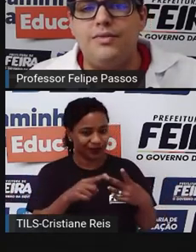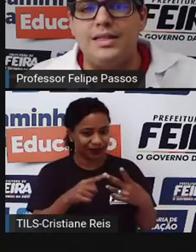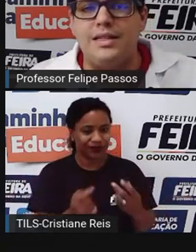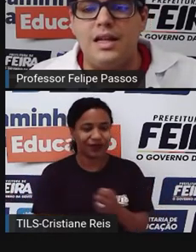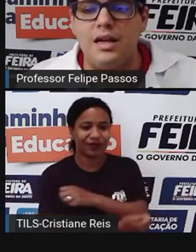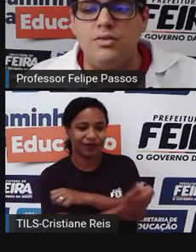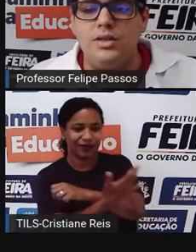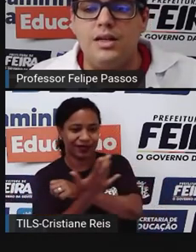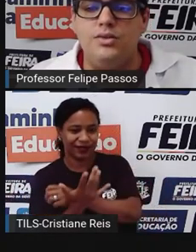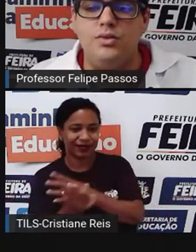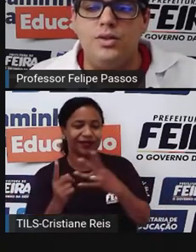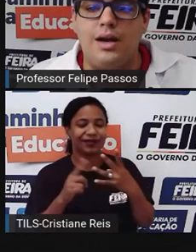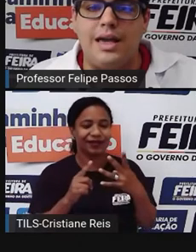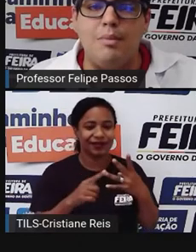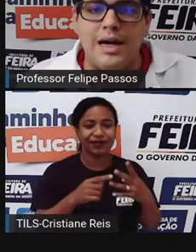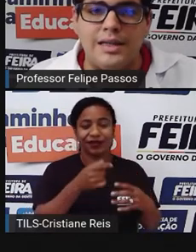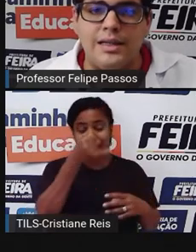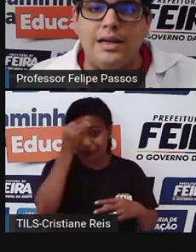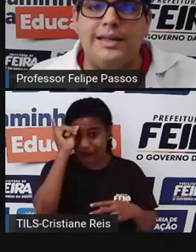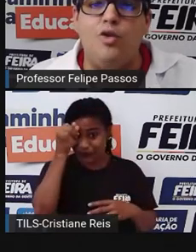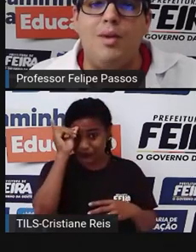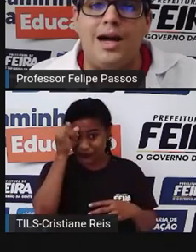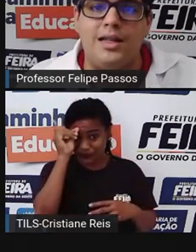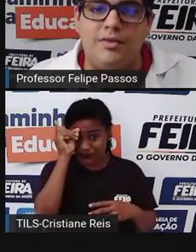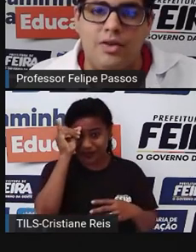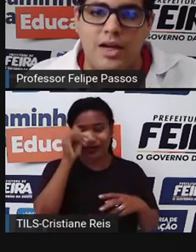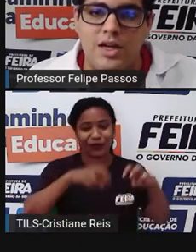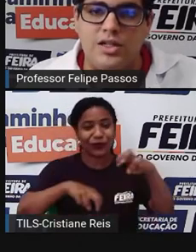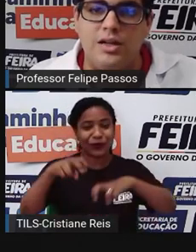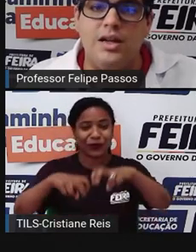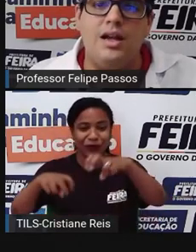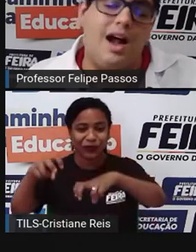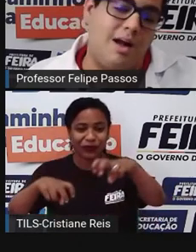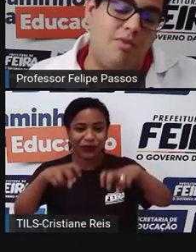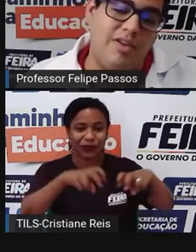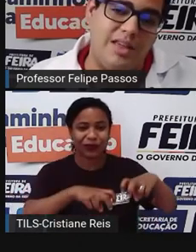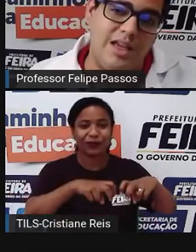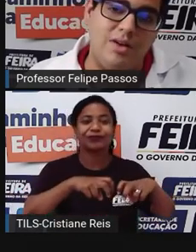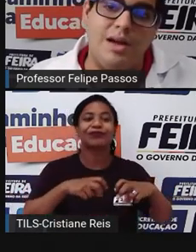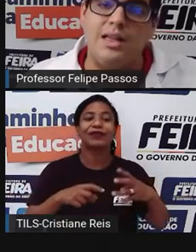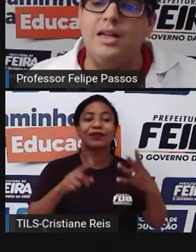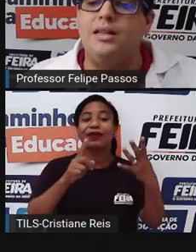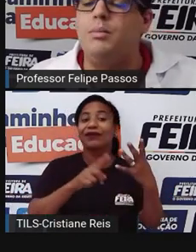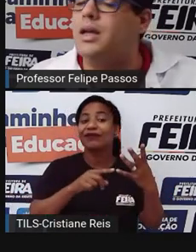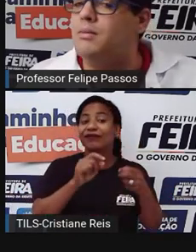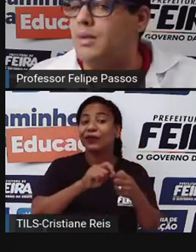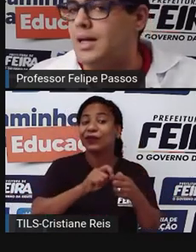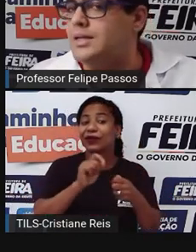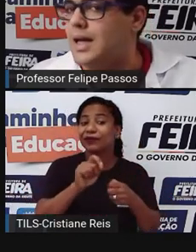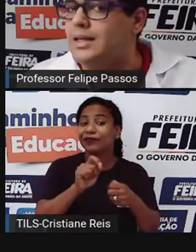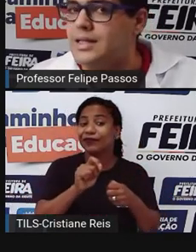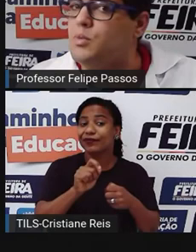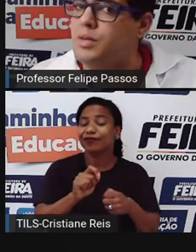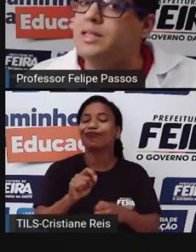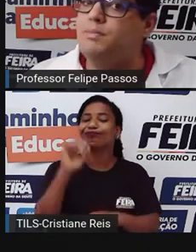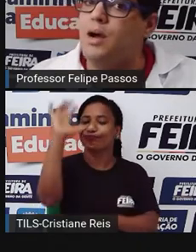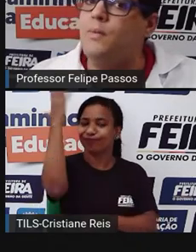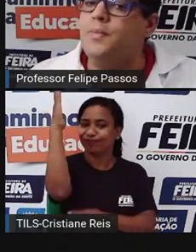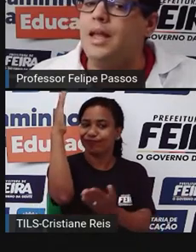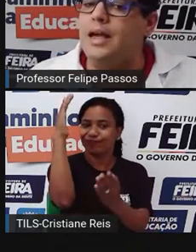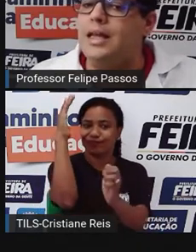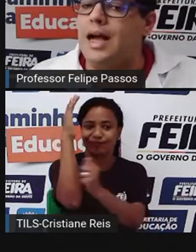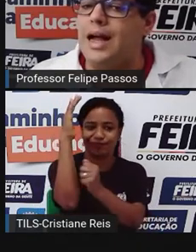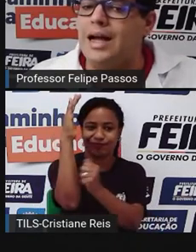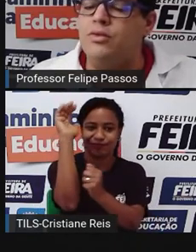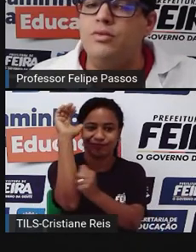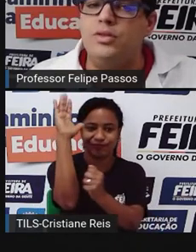fazendeiros usam a queimada, a derrubada da floresta, acabam vendendo a madeira também, mas a intenção principal